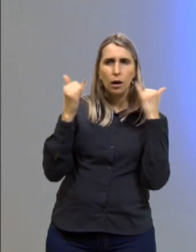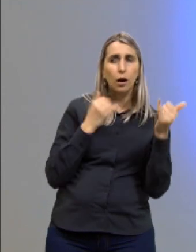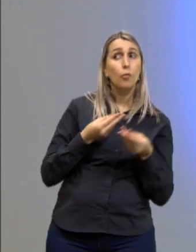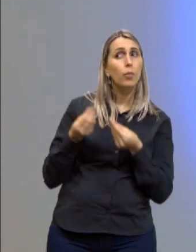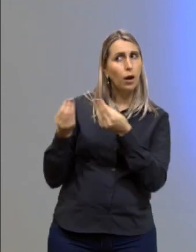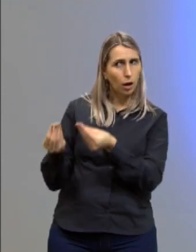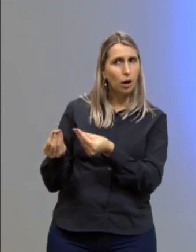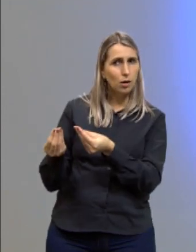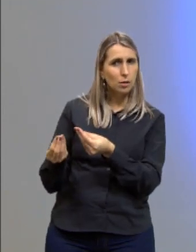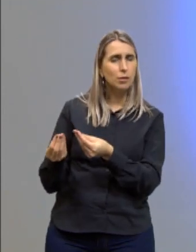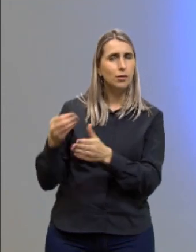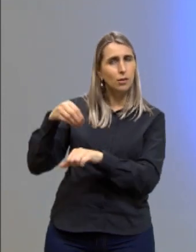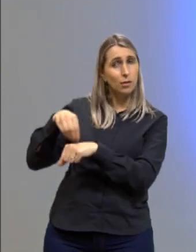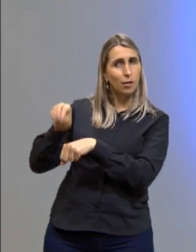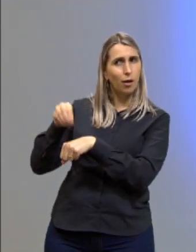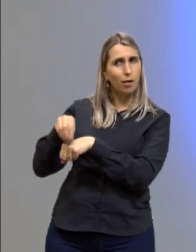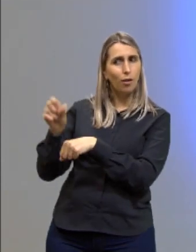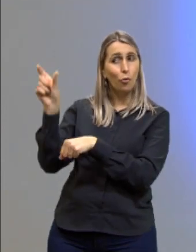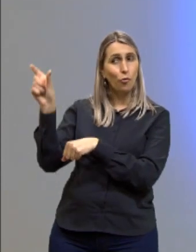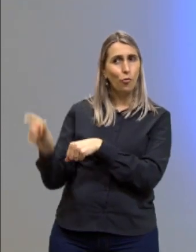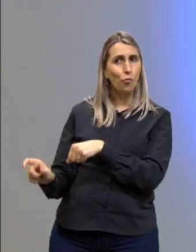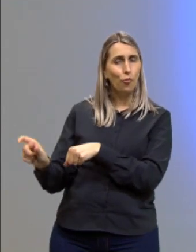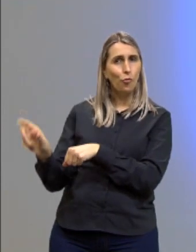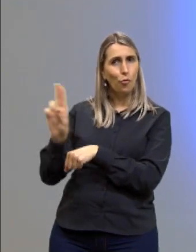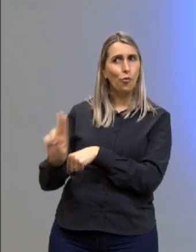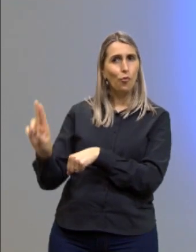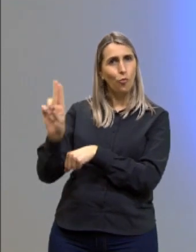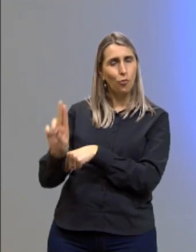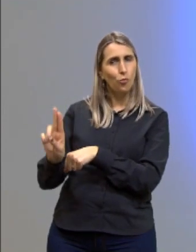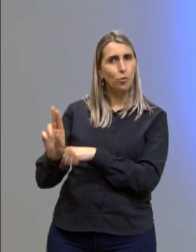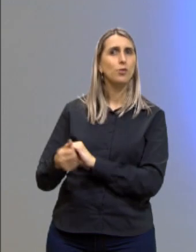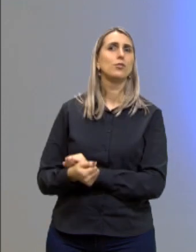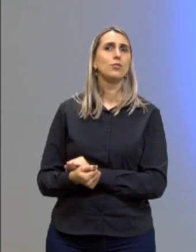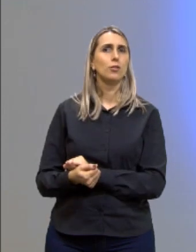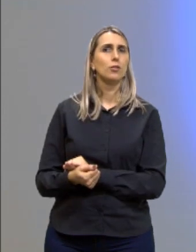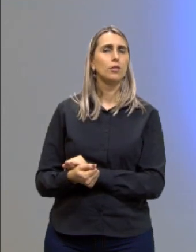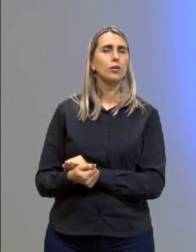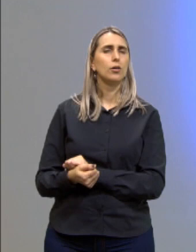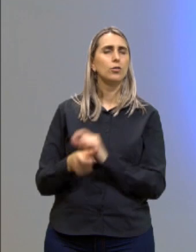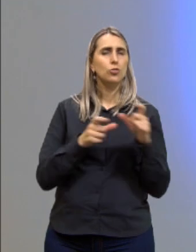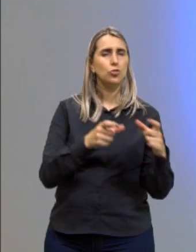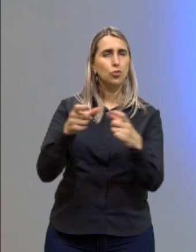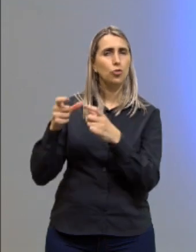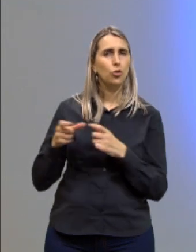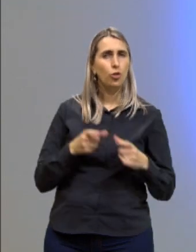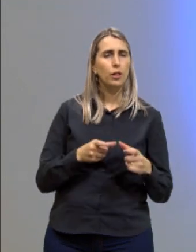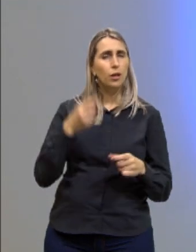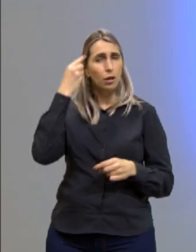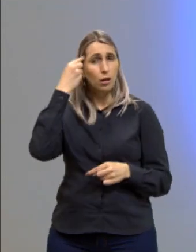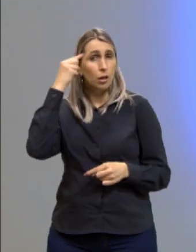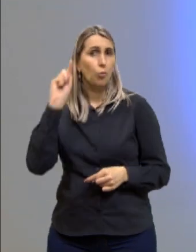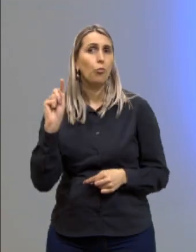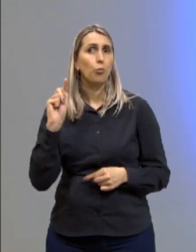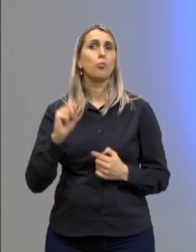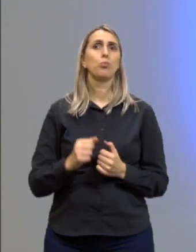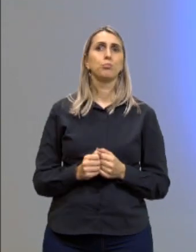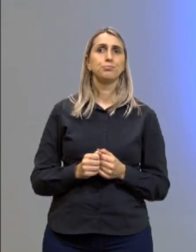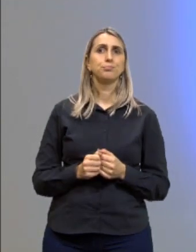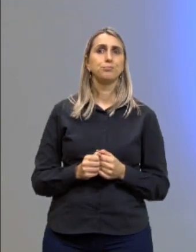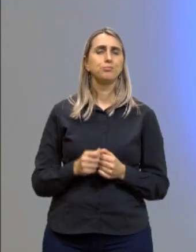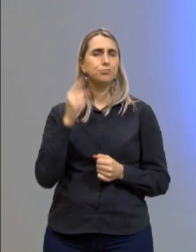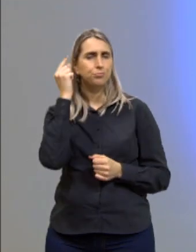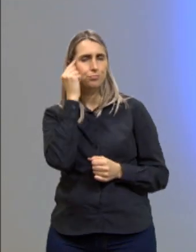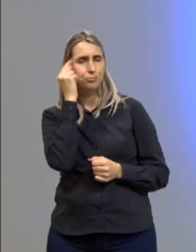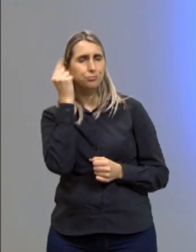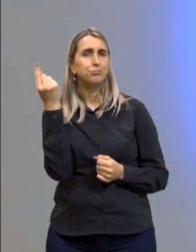e sugestões provenientes de locais com ideias e